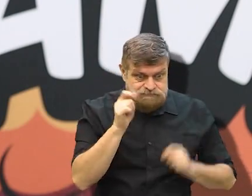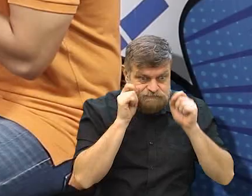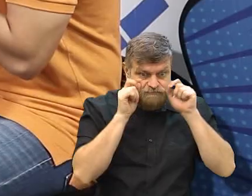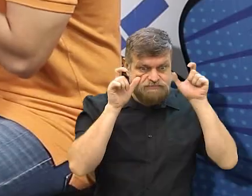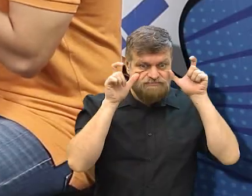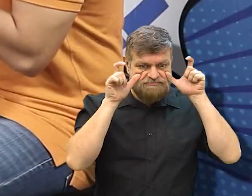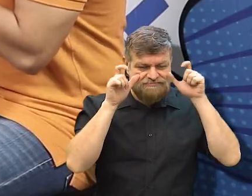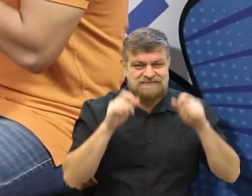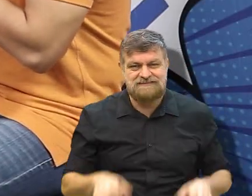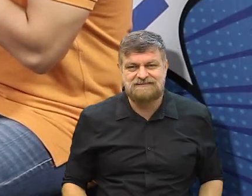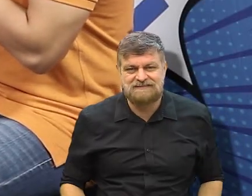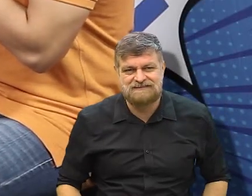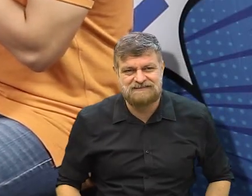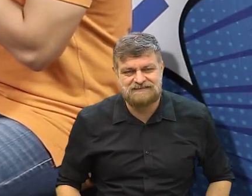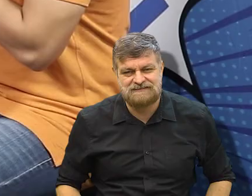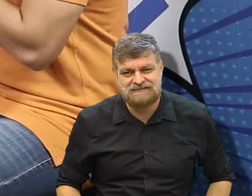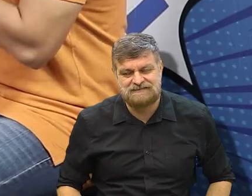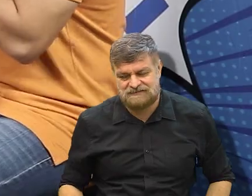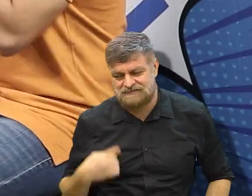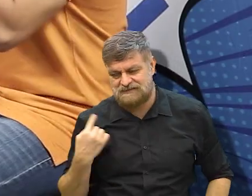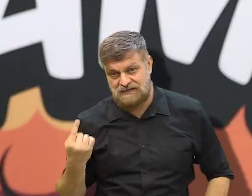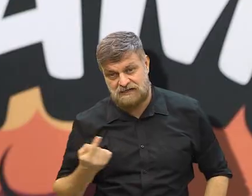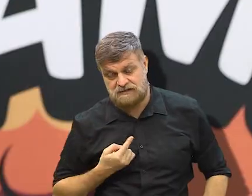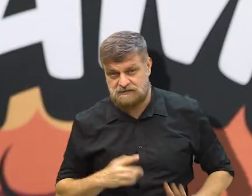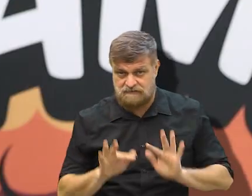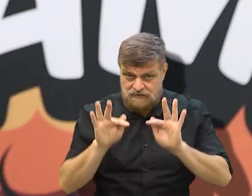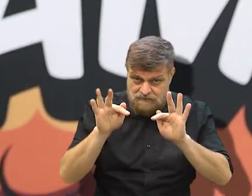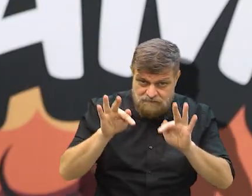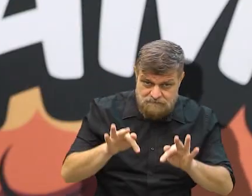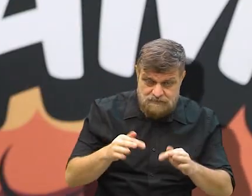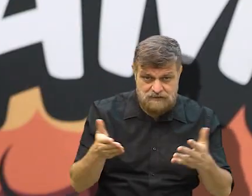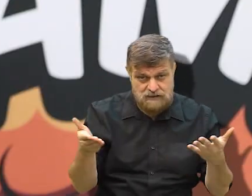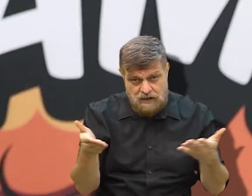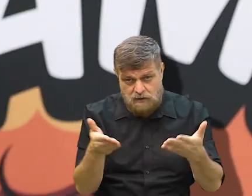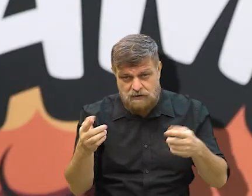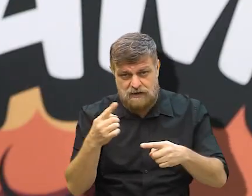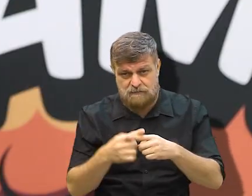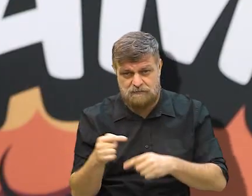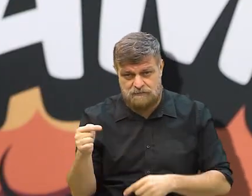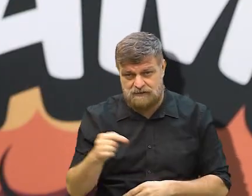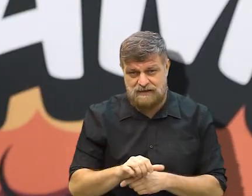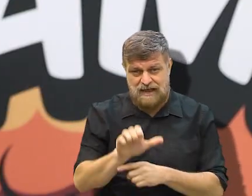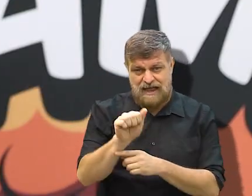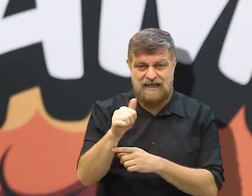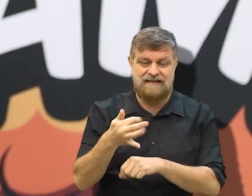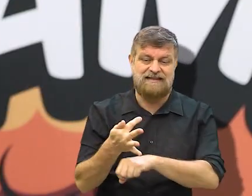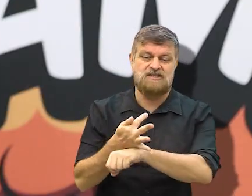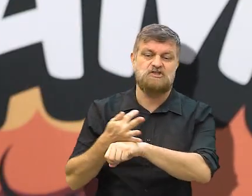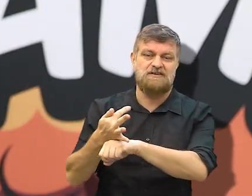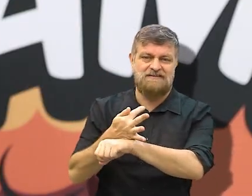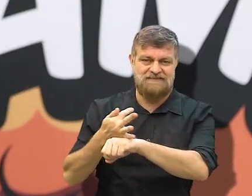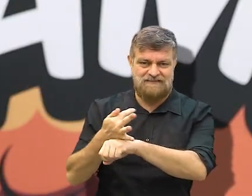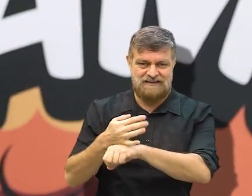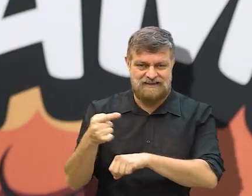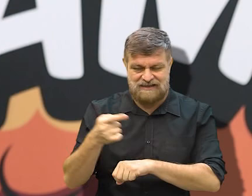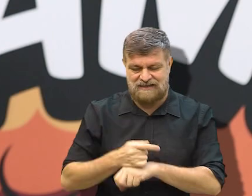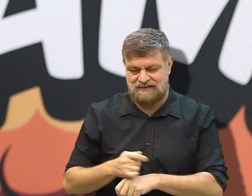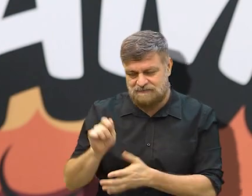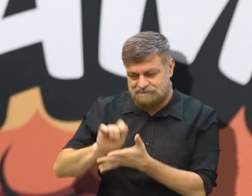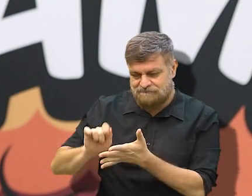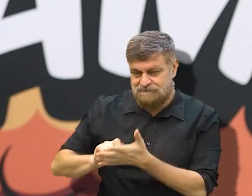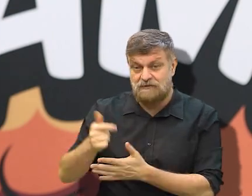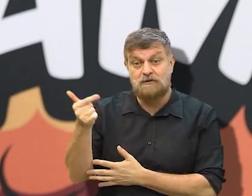vidrado. Bom, a gente vai encerrar o programa, gente, porque a Anne está de férias, ela